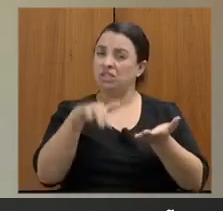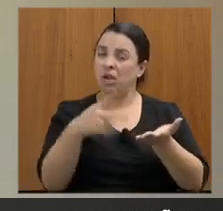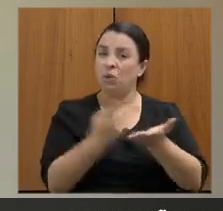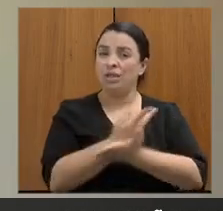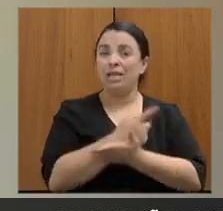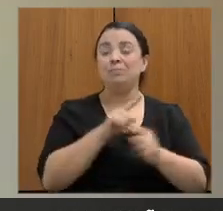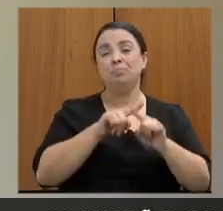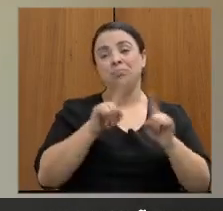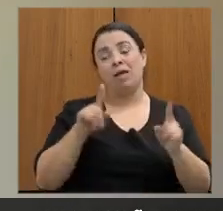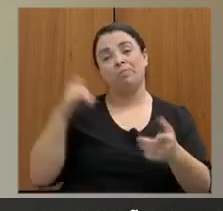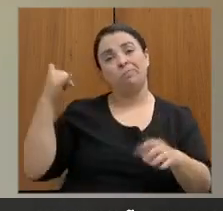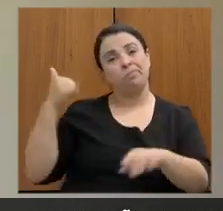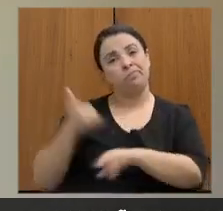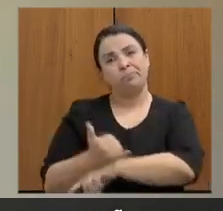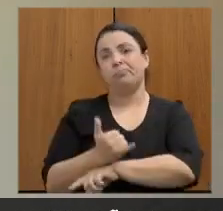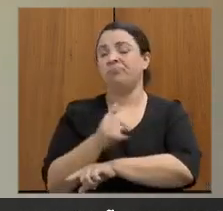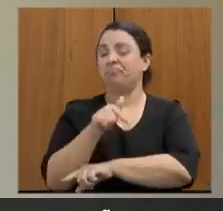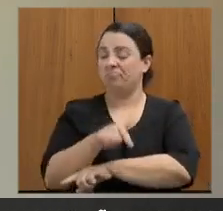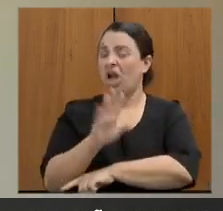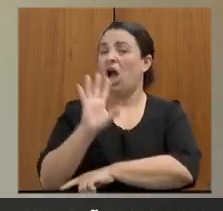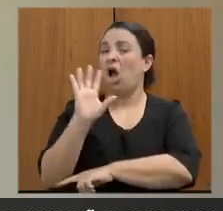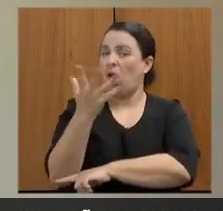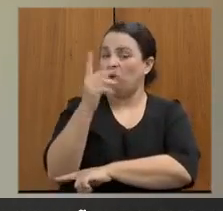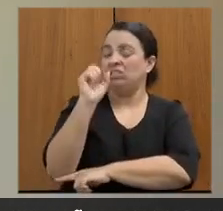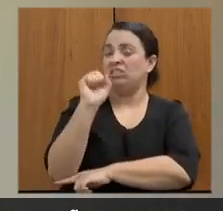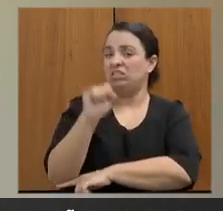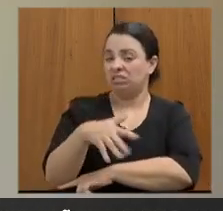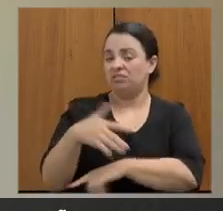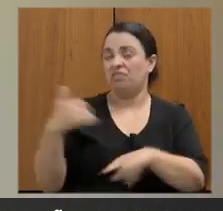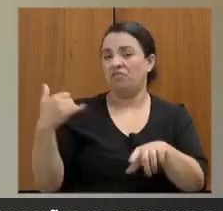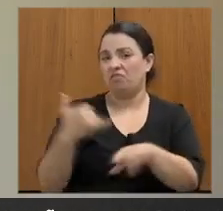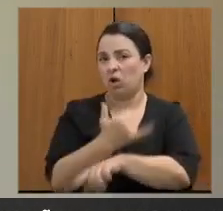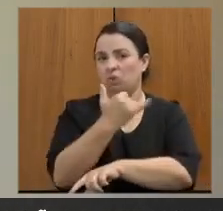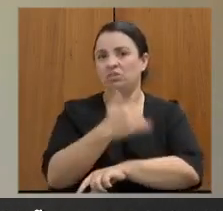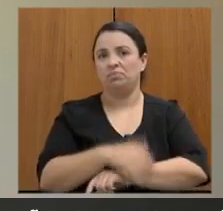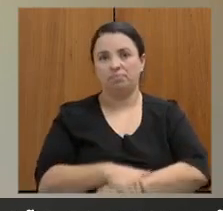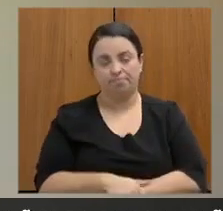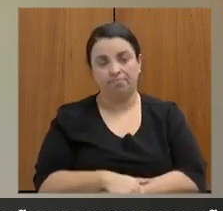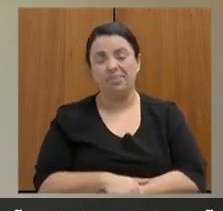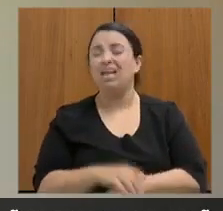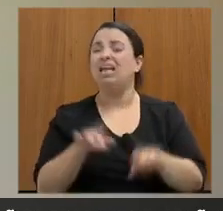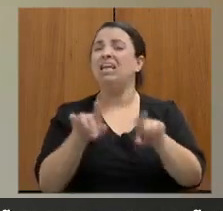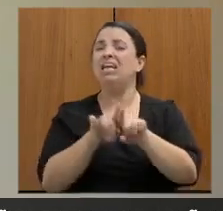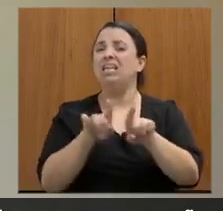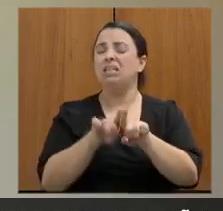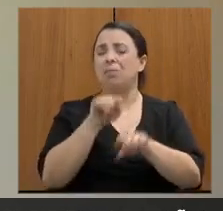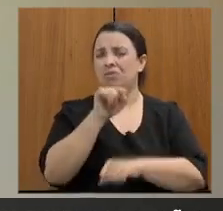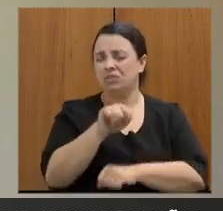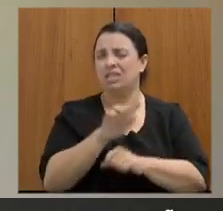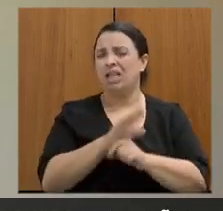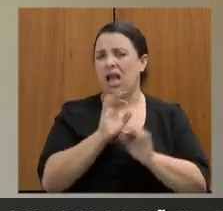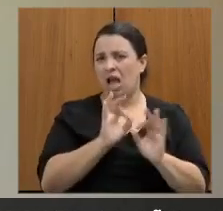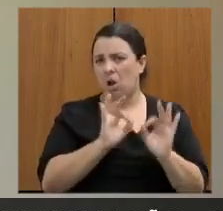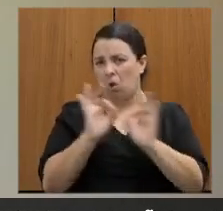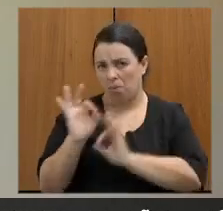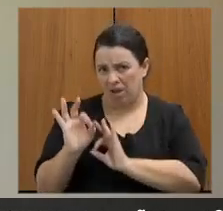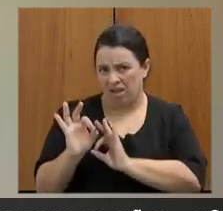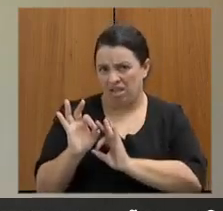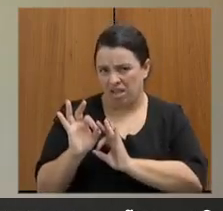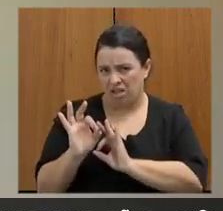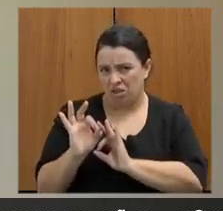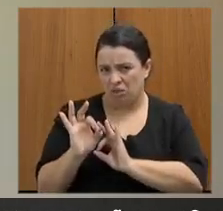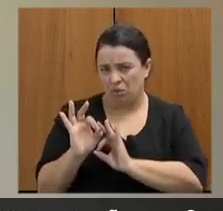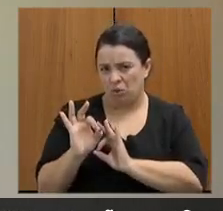acontece outro ponto a senhora está acompanhando a implementação da